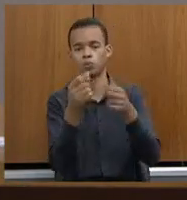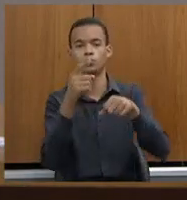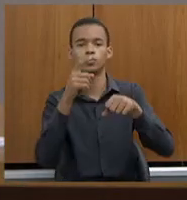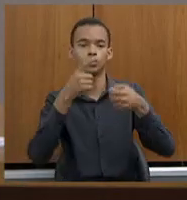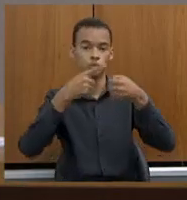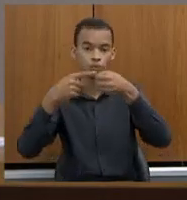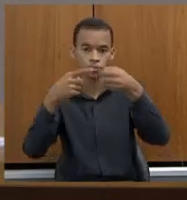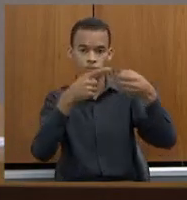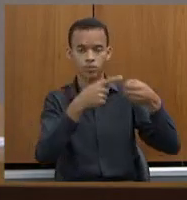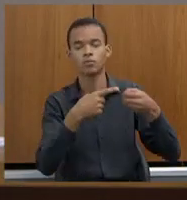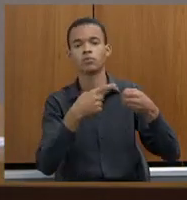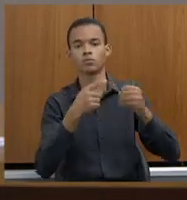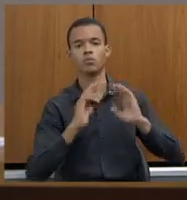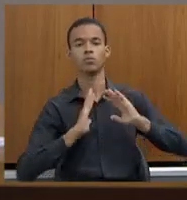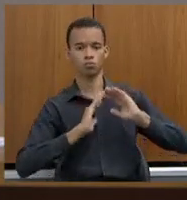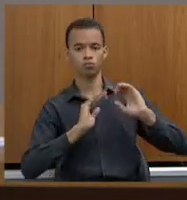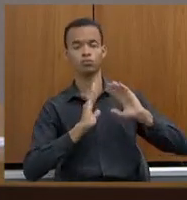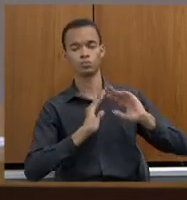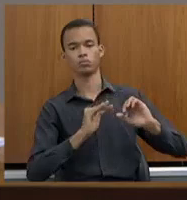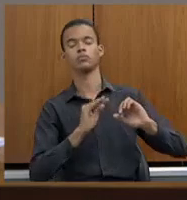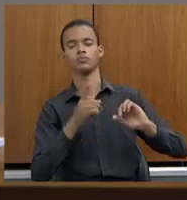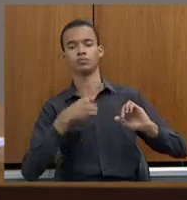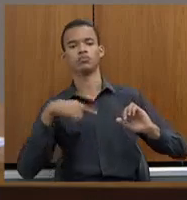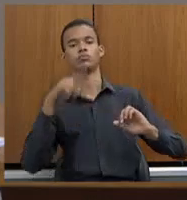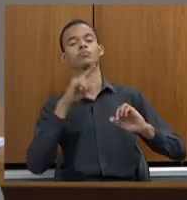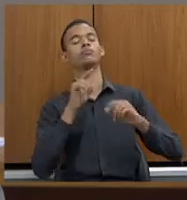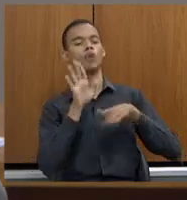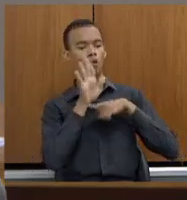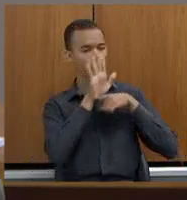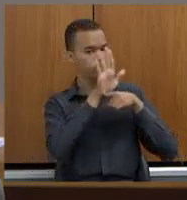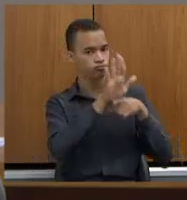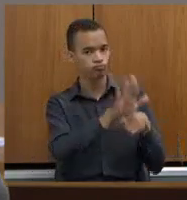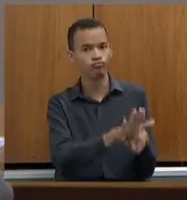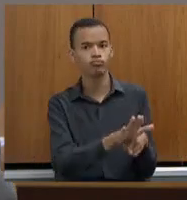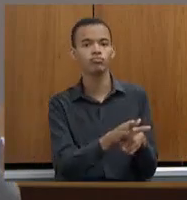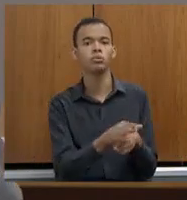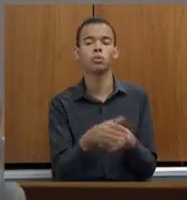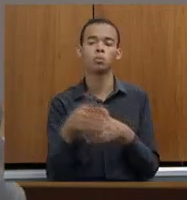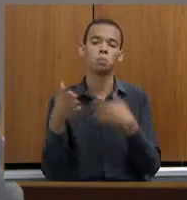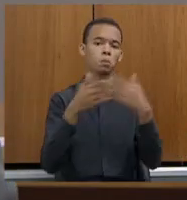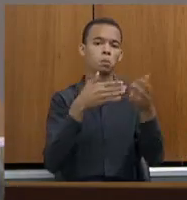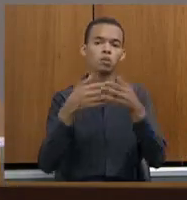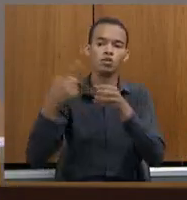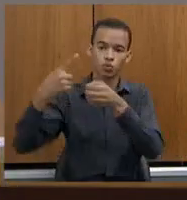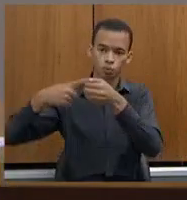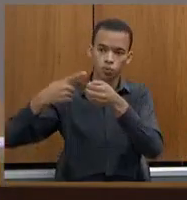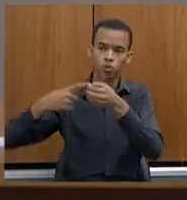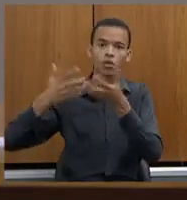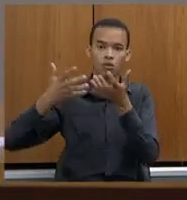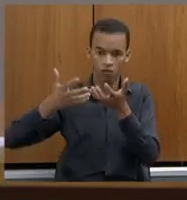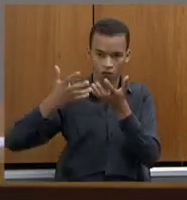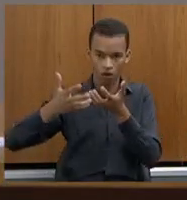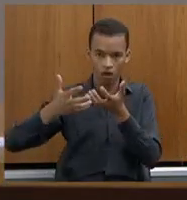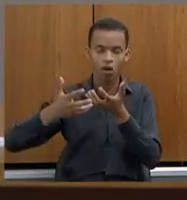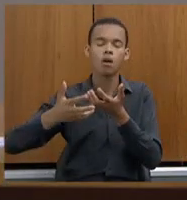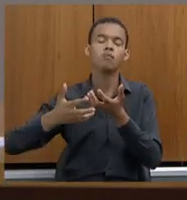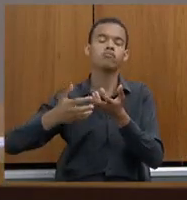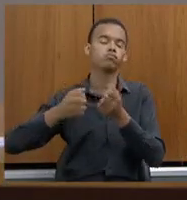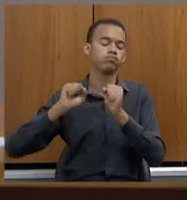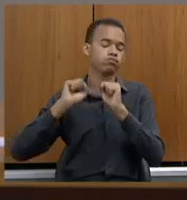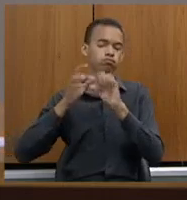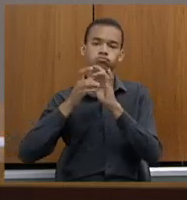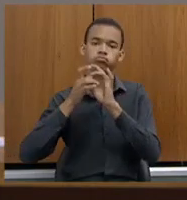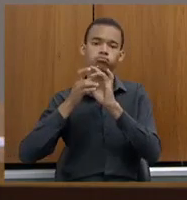consegue resolver isso aí. Então, o município que tiver interesse é só nos procurar. E,